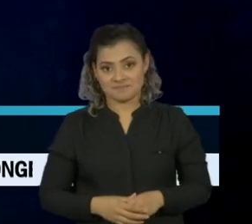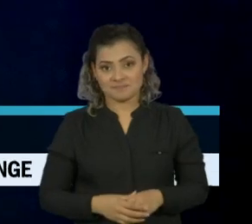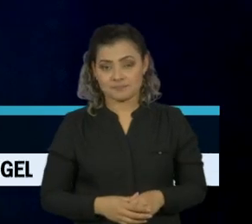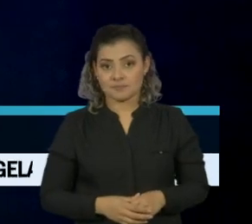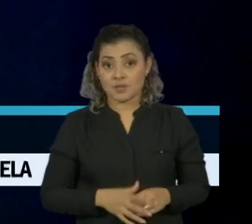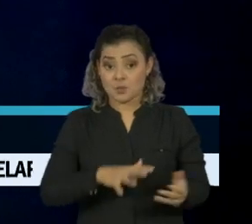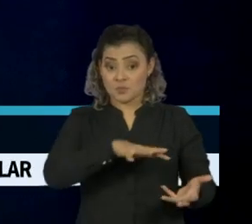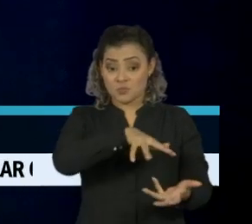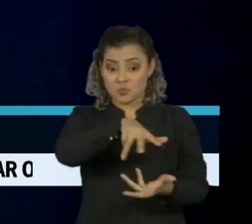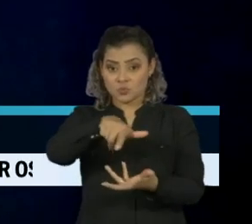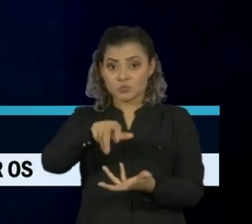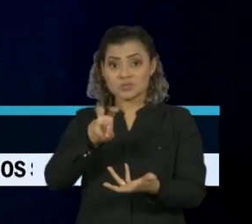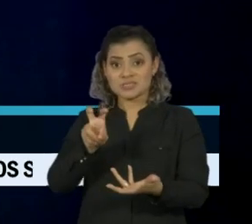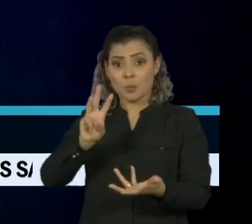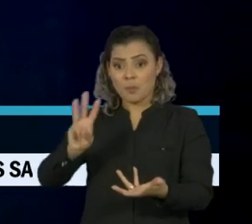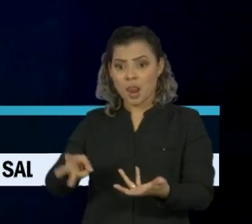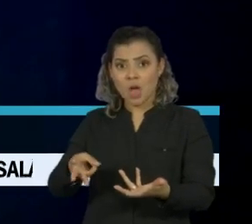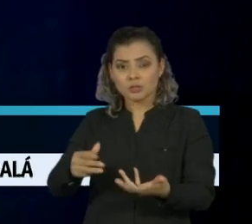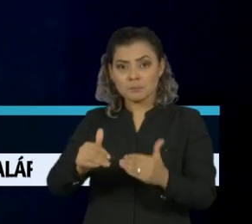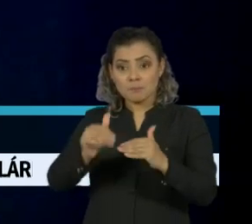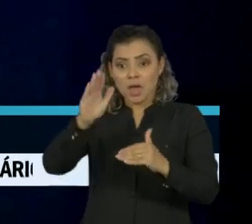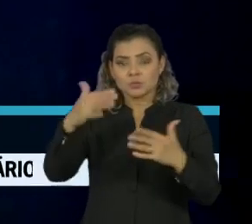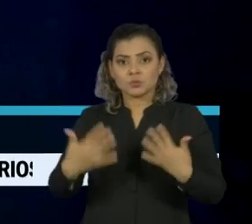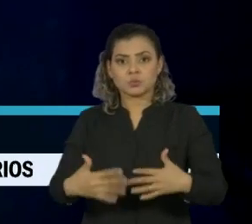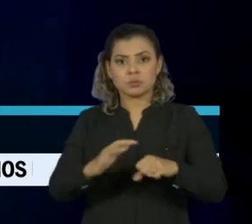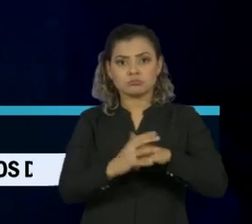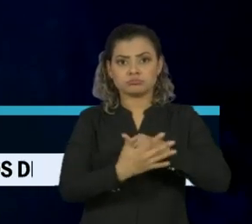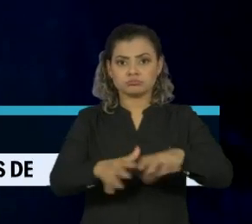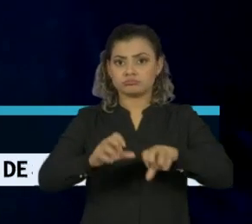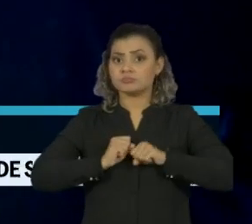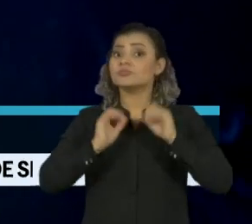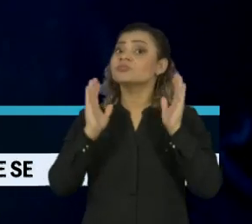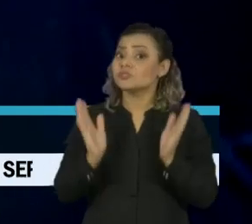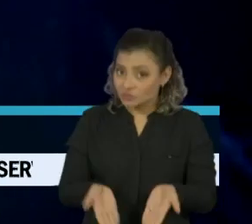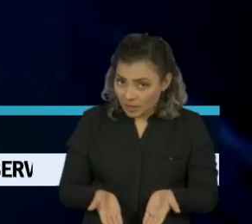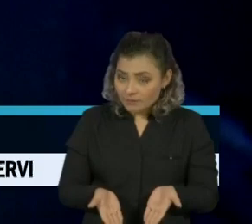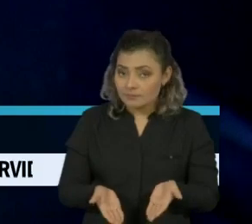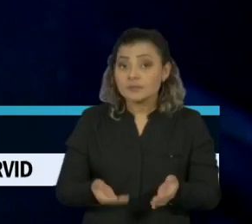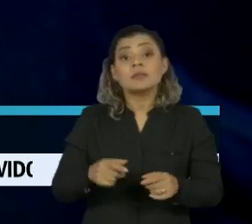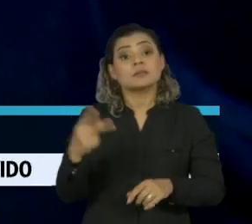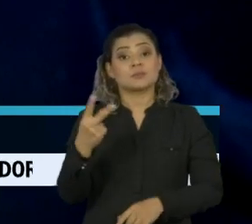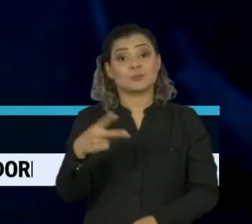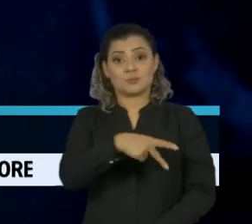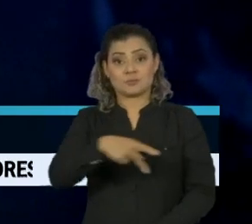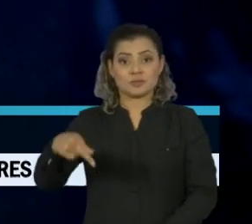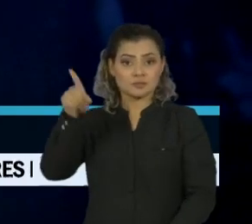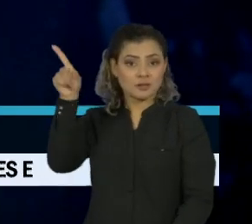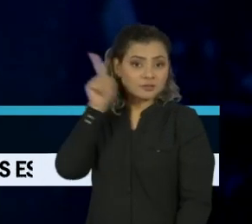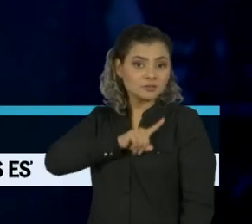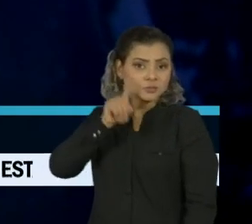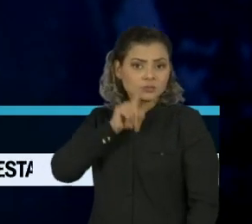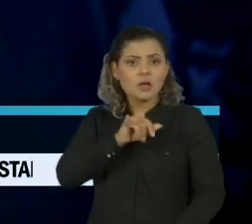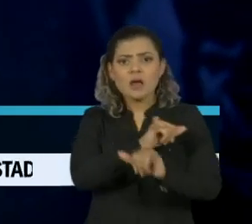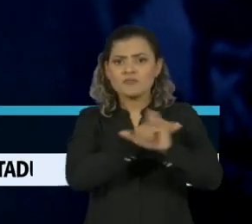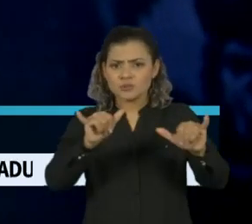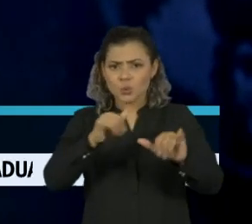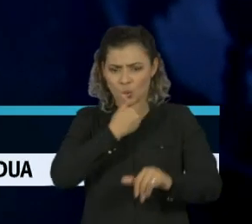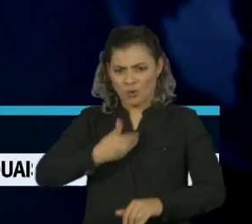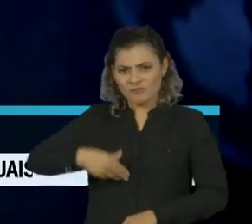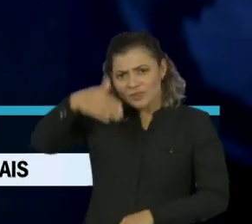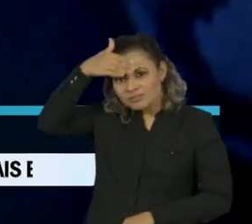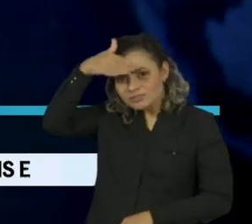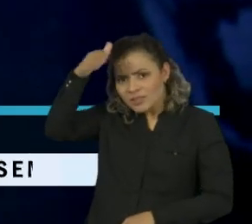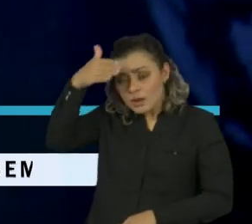O mundo passou de 5 milhões de casos confirmados da Covid-19 e o vice-presidente dos Estados Unidos confirma que o governo de Donald Trump